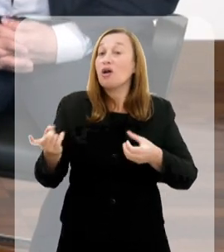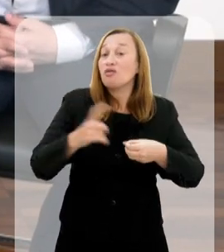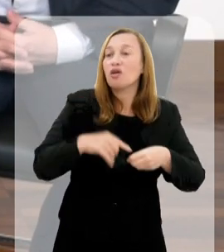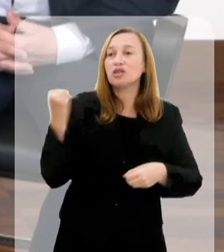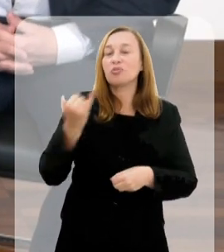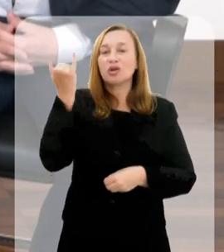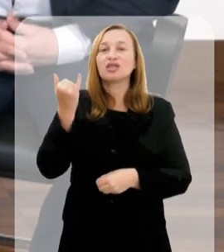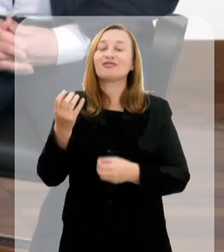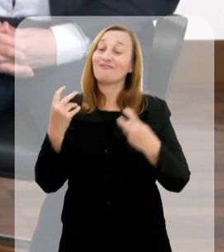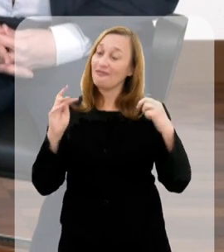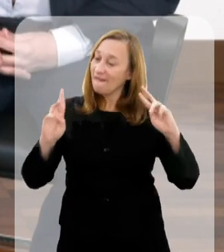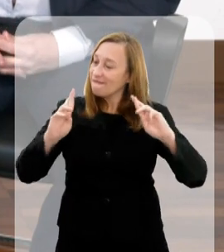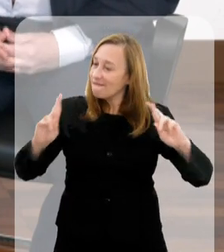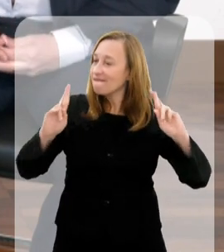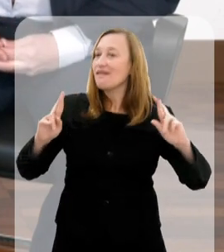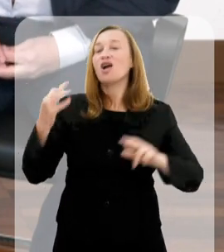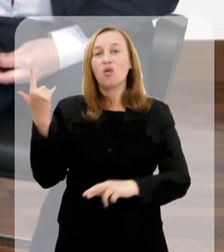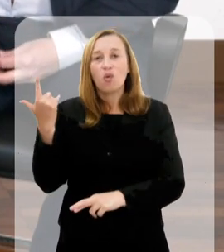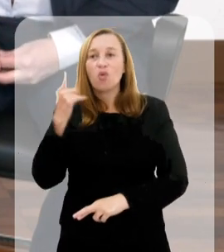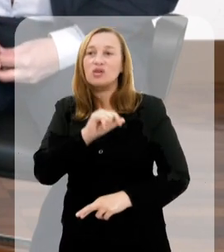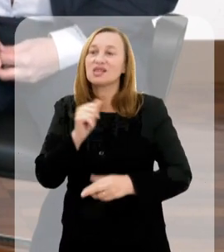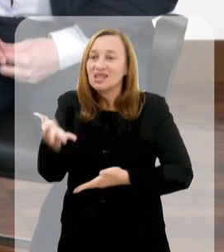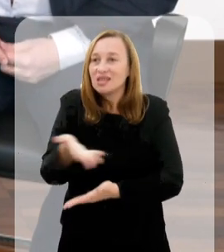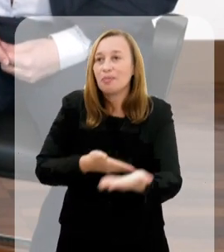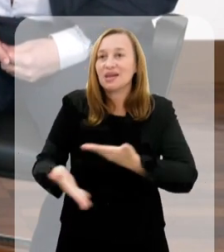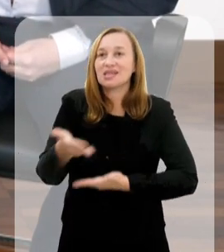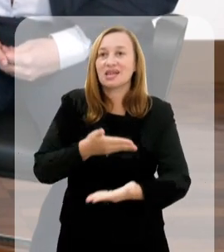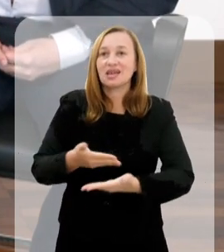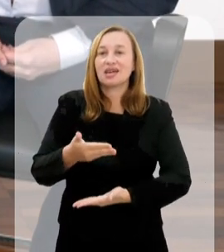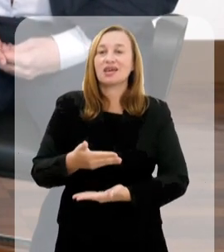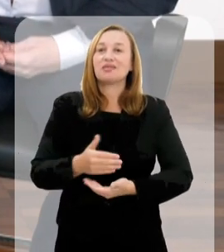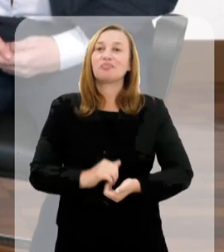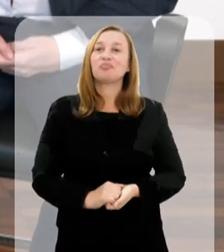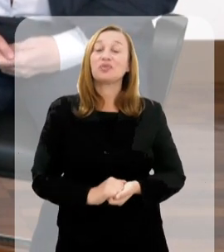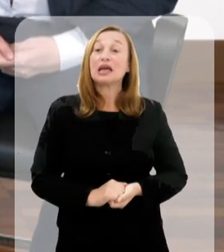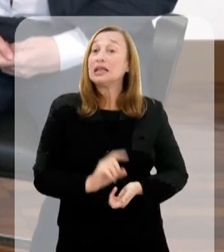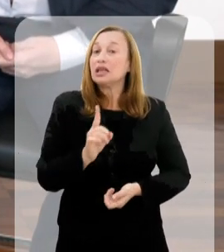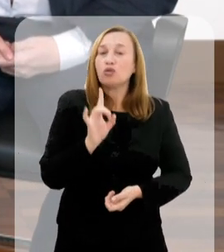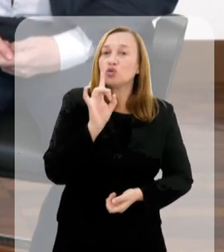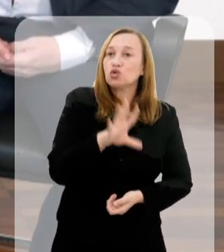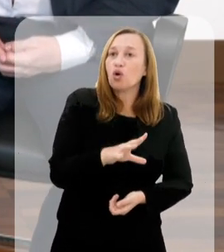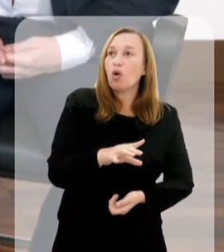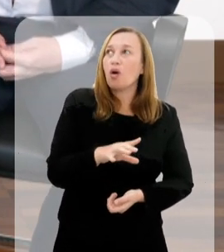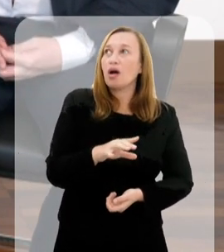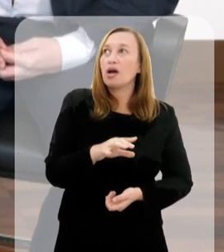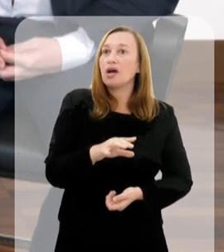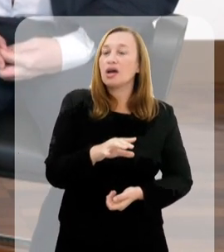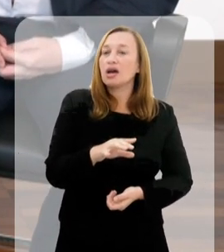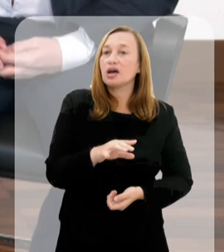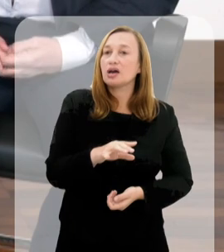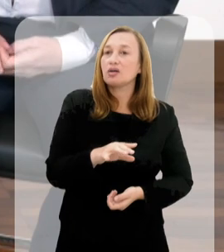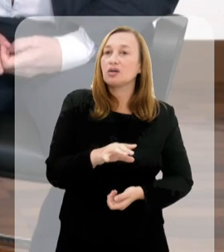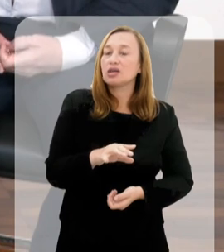importante. E espero que a gente consiga efetivar essa parceria com a prefeitura. E não só